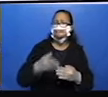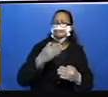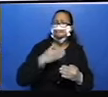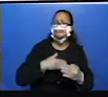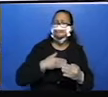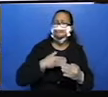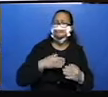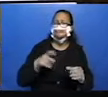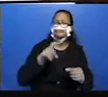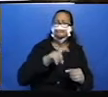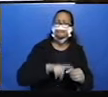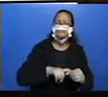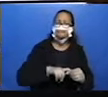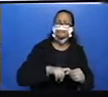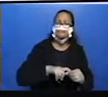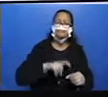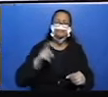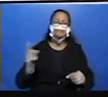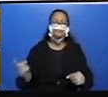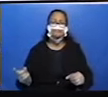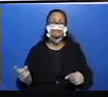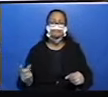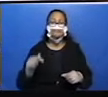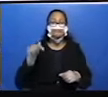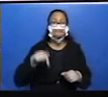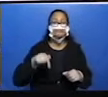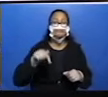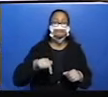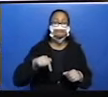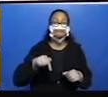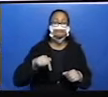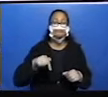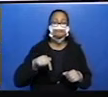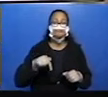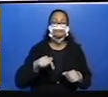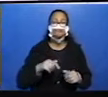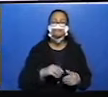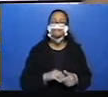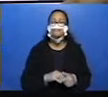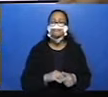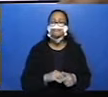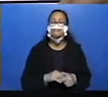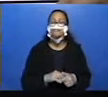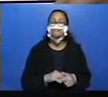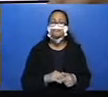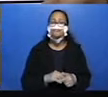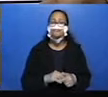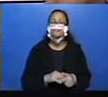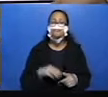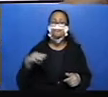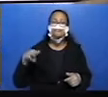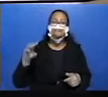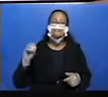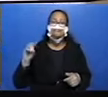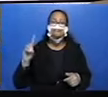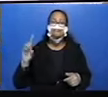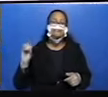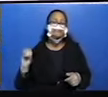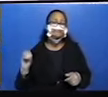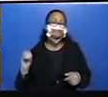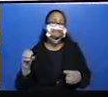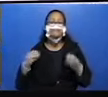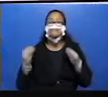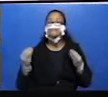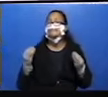Dentro? Fora? Aqui? E o modo. Como isso aconteceu?